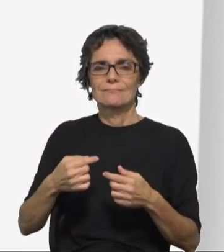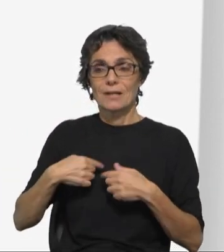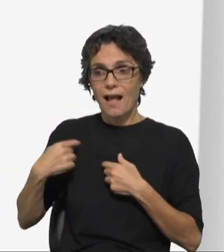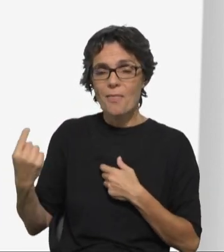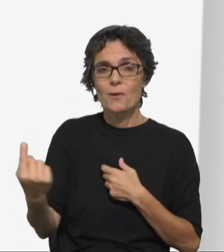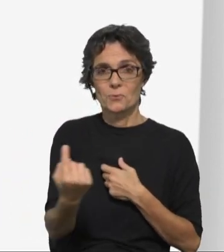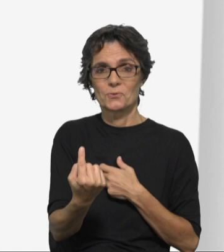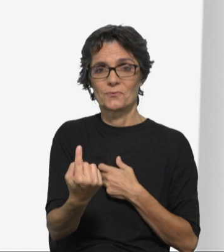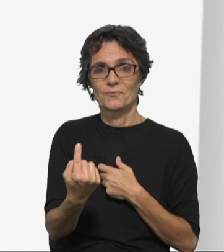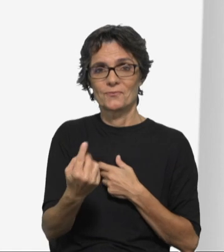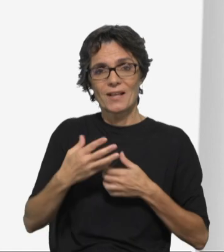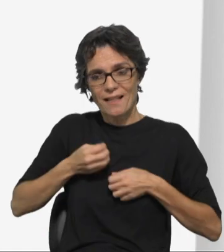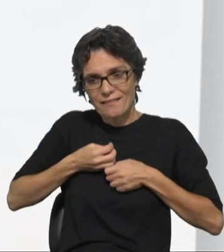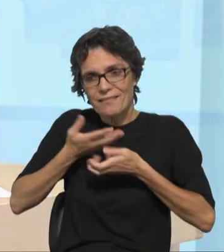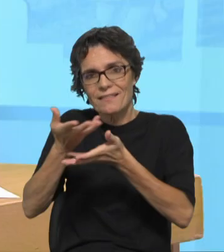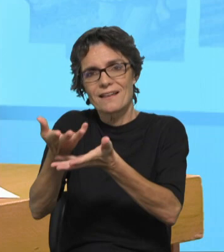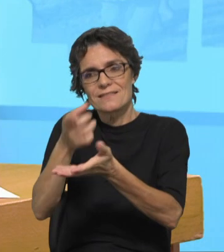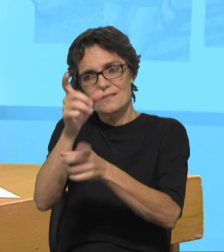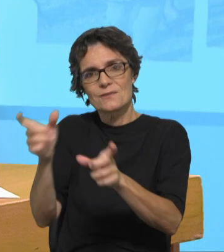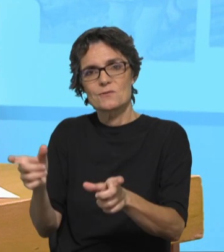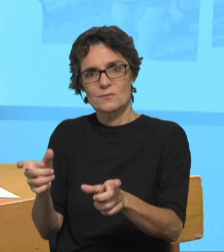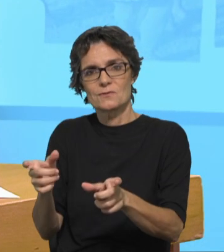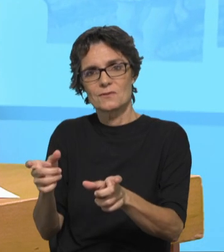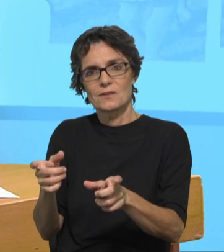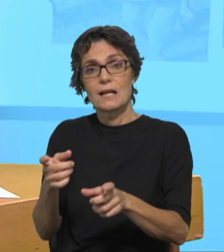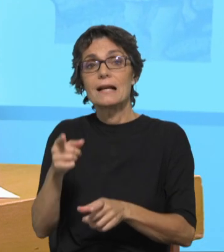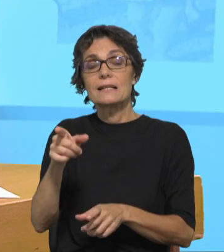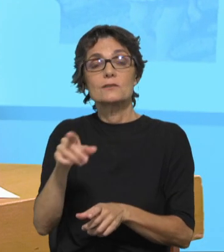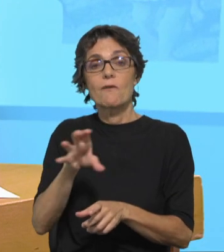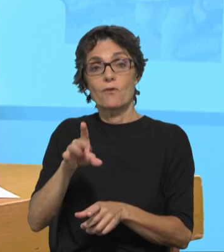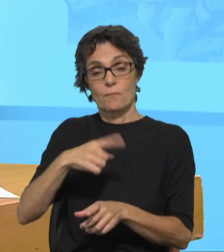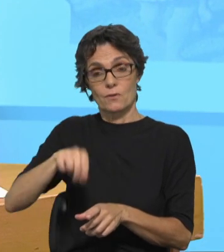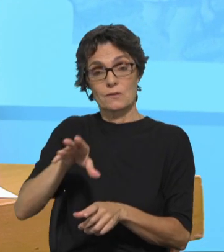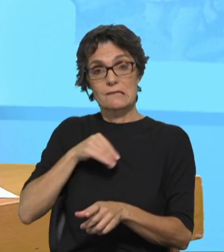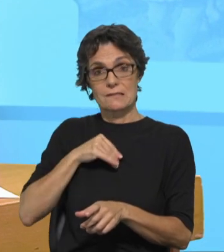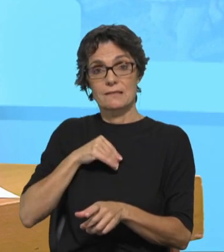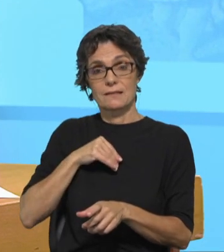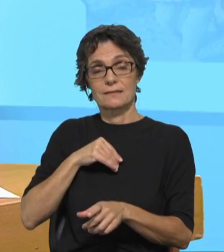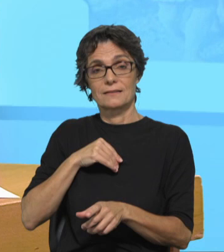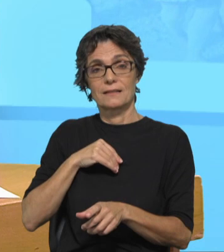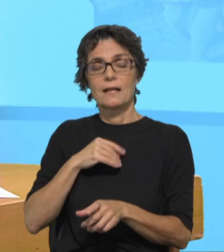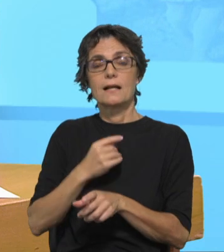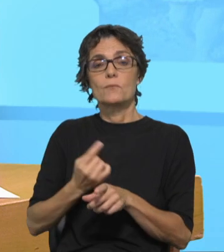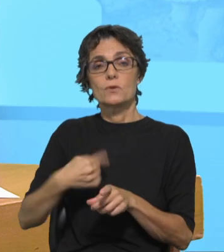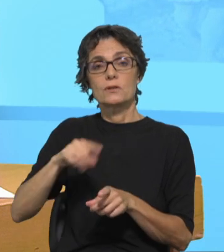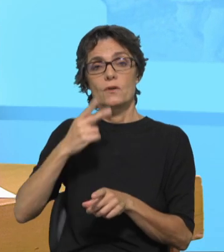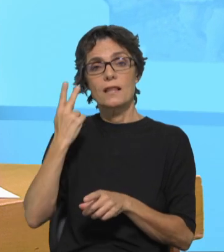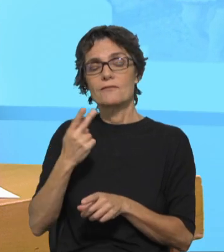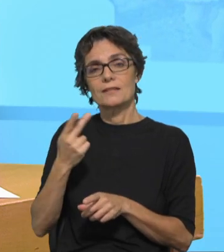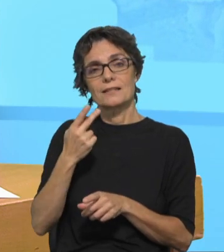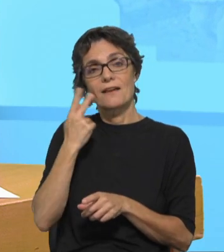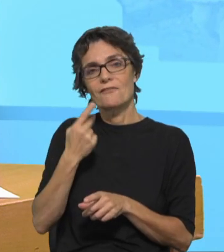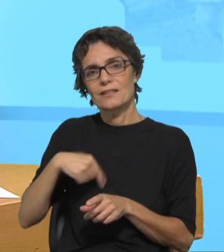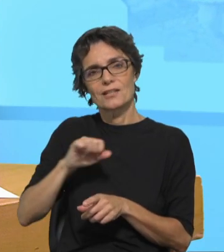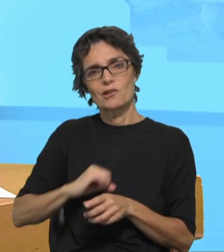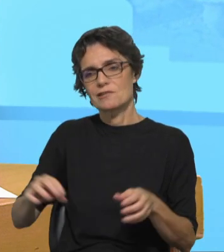capacidade de aceitar que nós na vida vivemos sempre por alguém e para alguém, quer